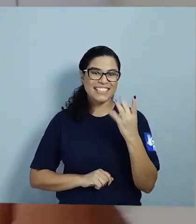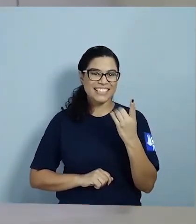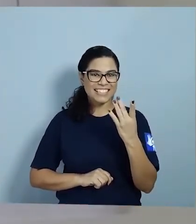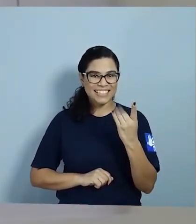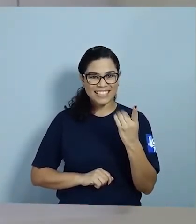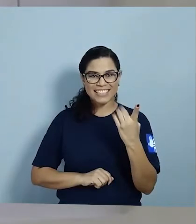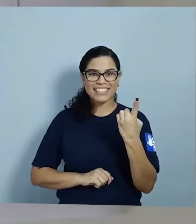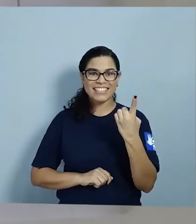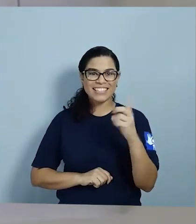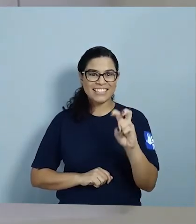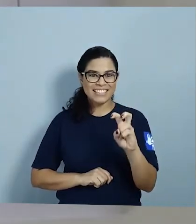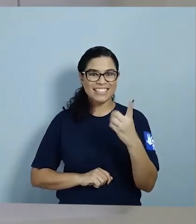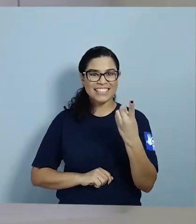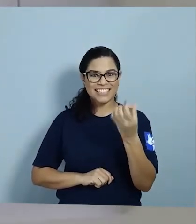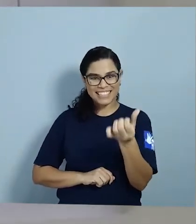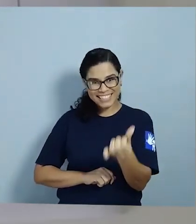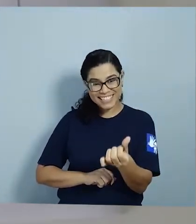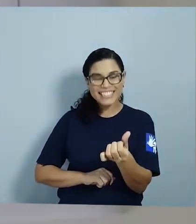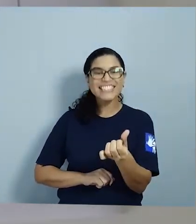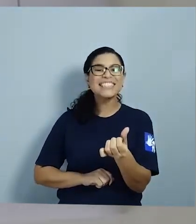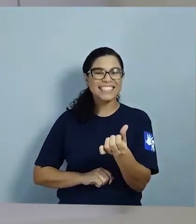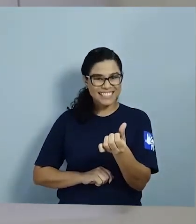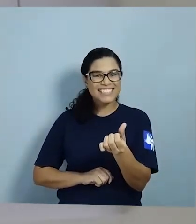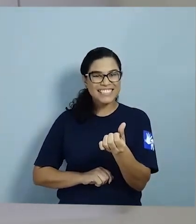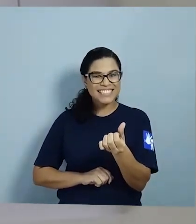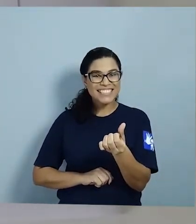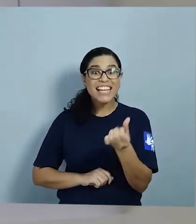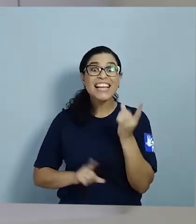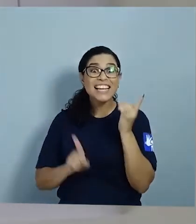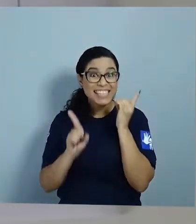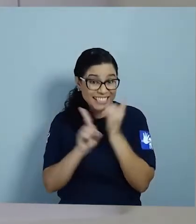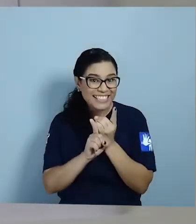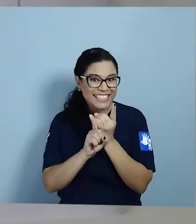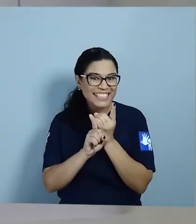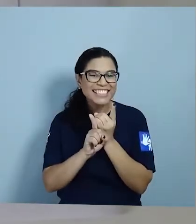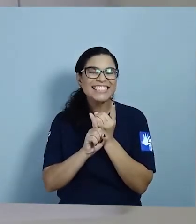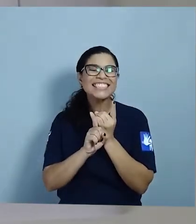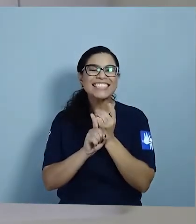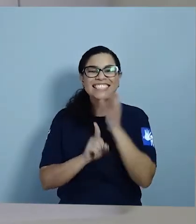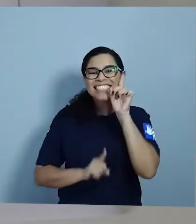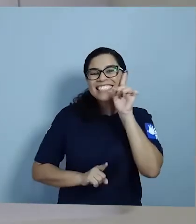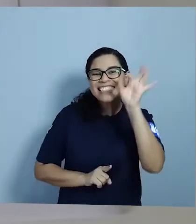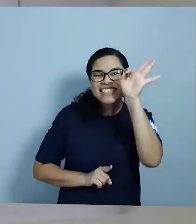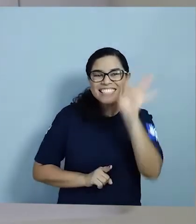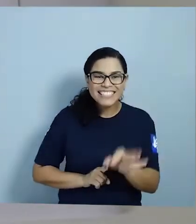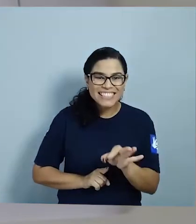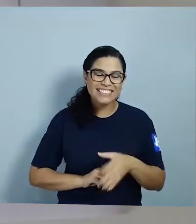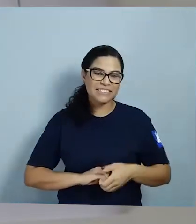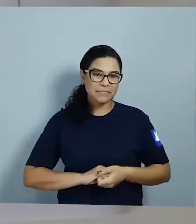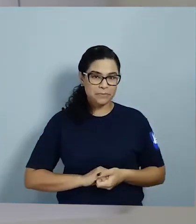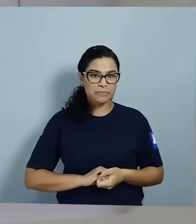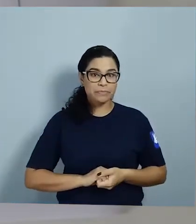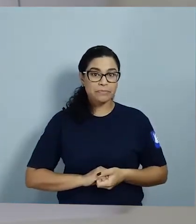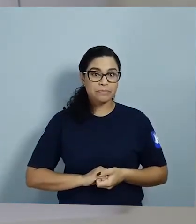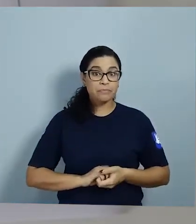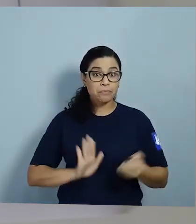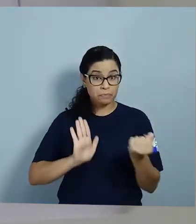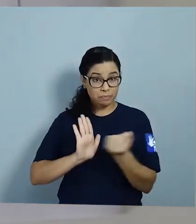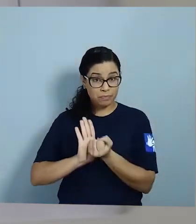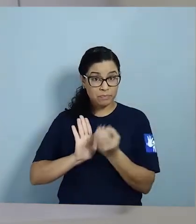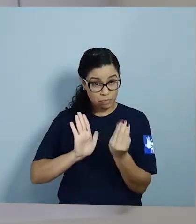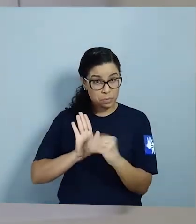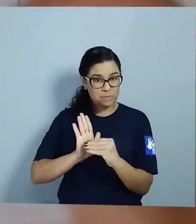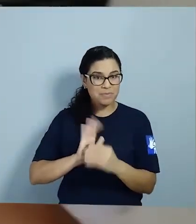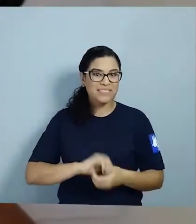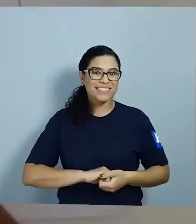13, 14, 15, 16 Encontrei o dia de hoje Vou fazer a marcação